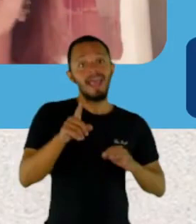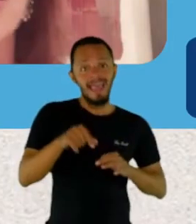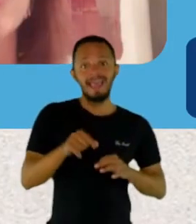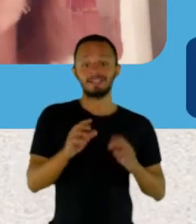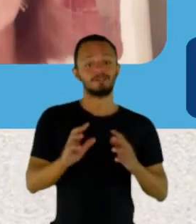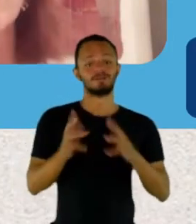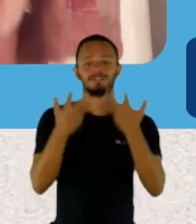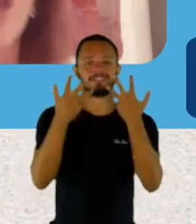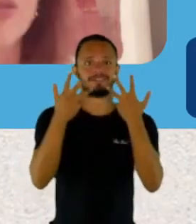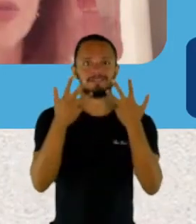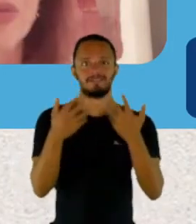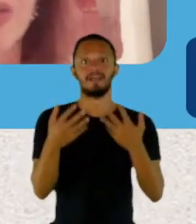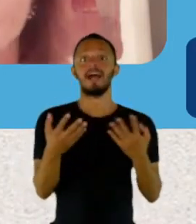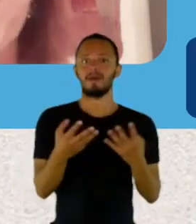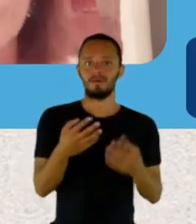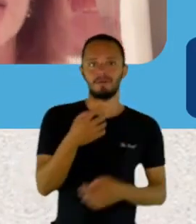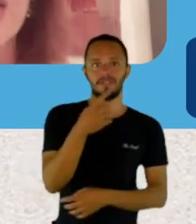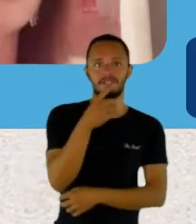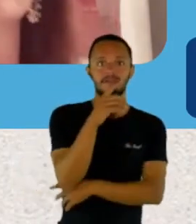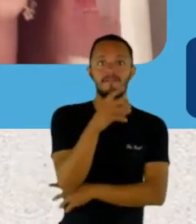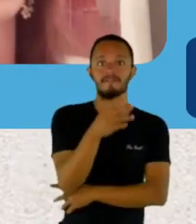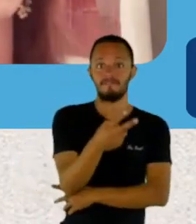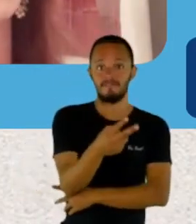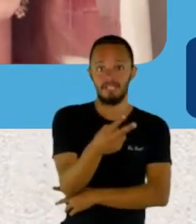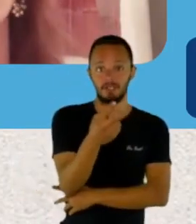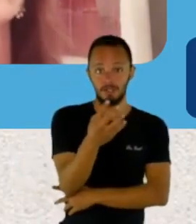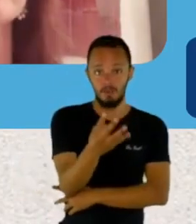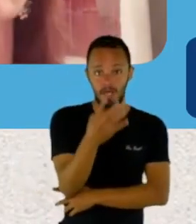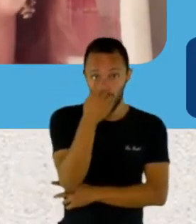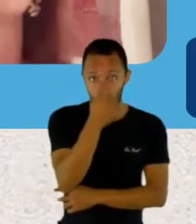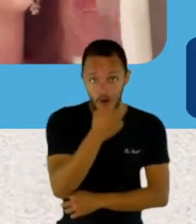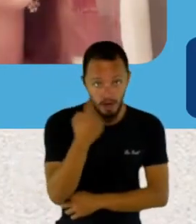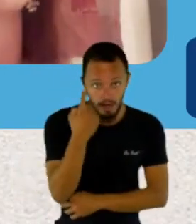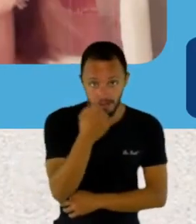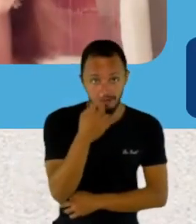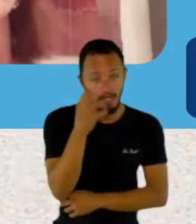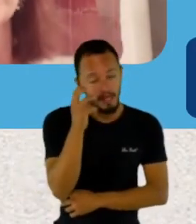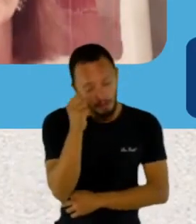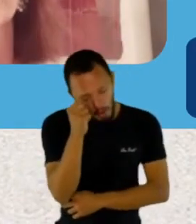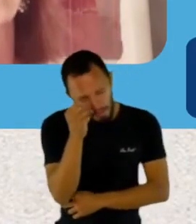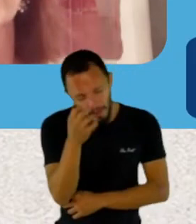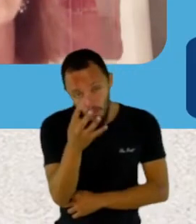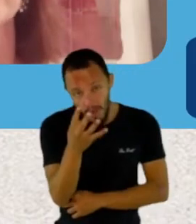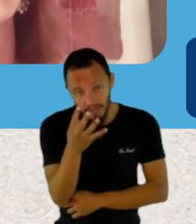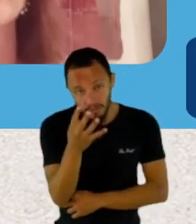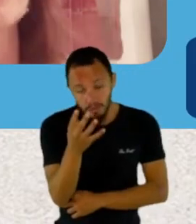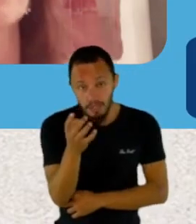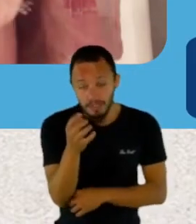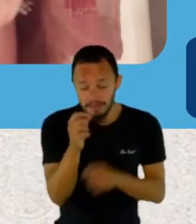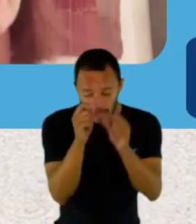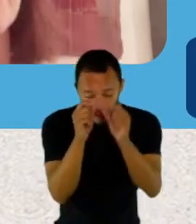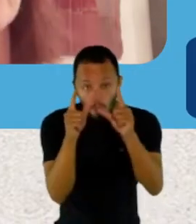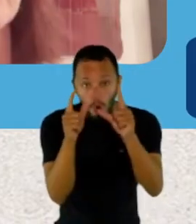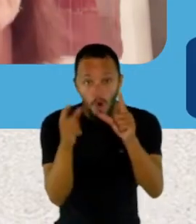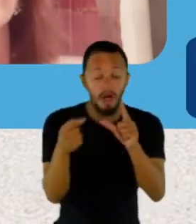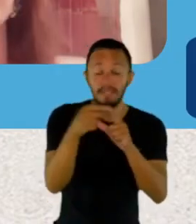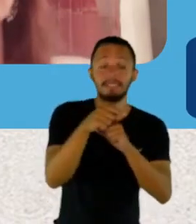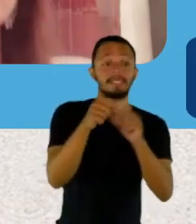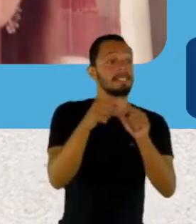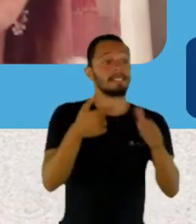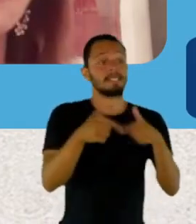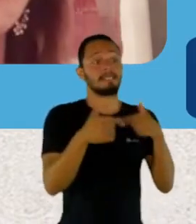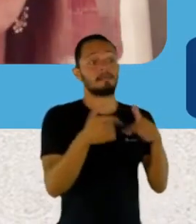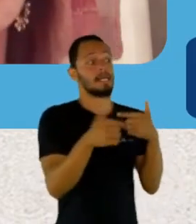de 24 horas, dormir 4, né? E acordar no outro já ansiosa porque você vai ter que fazer sem ter tempo pros filhos,